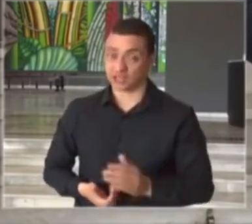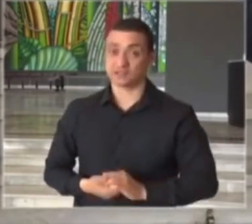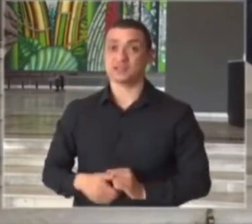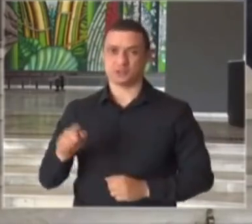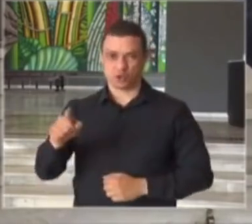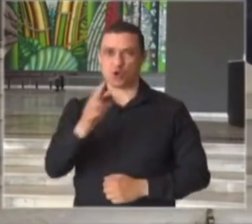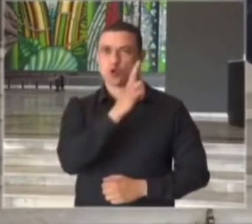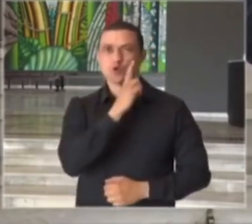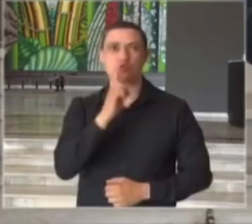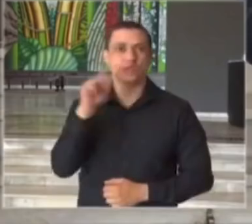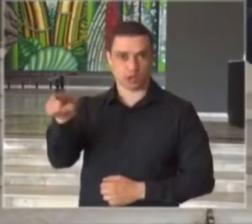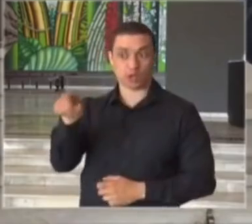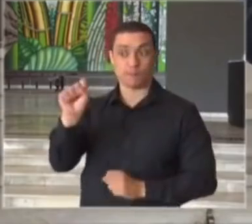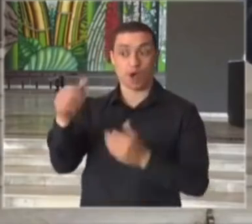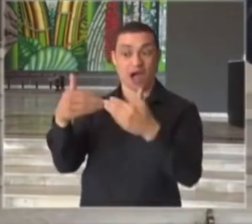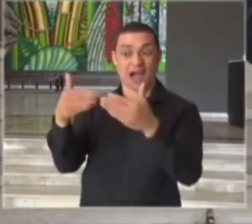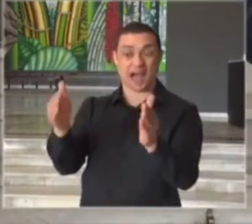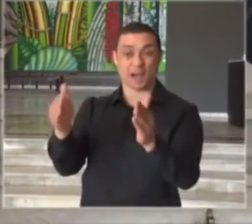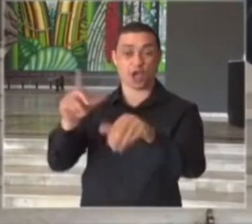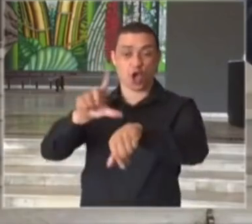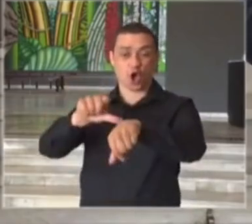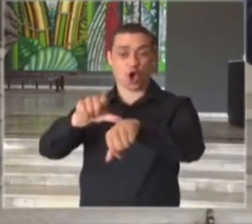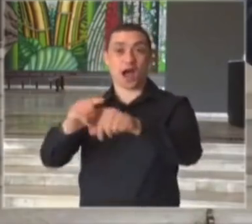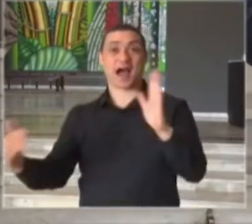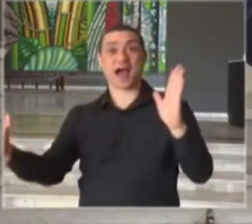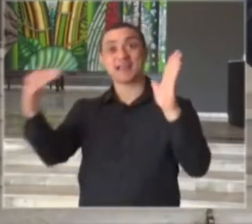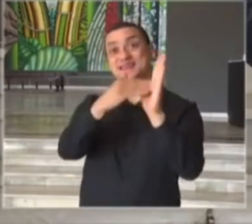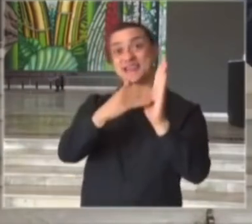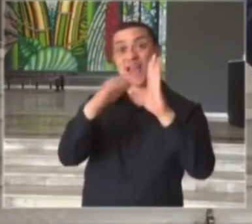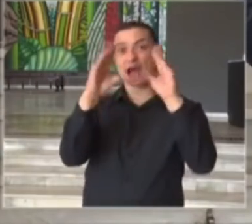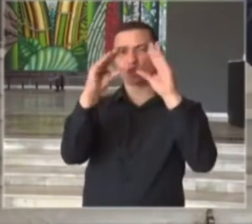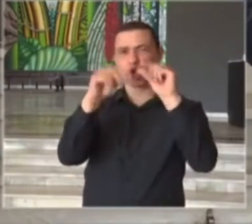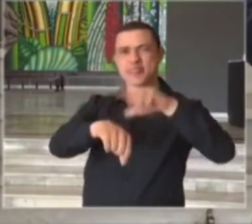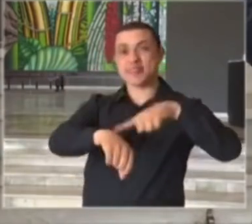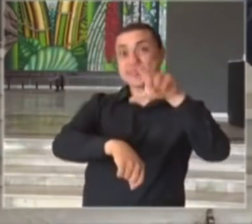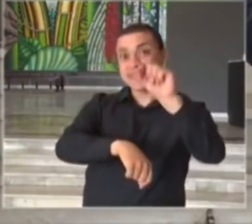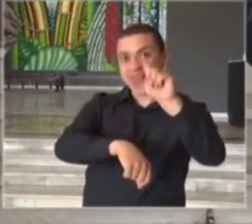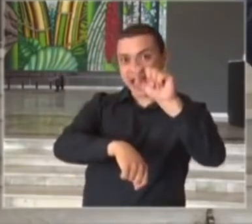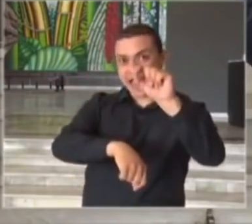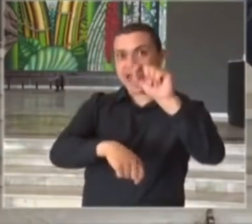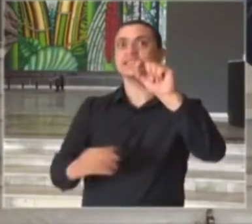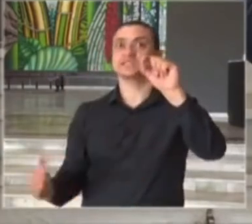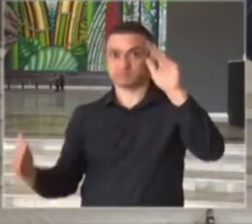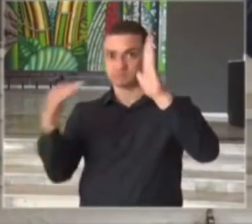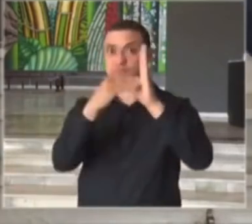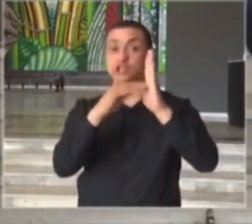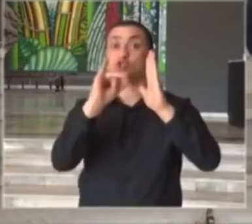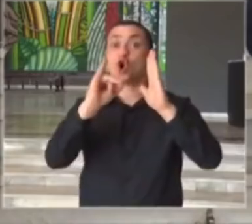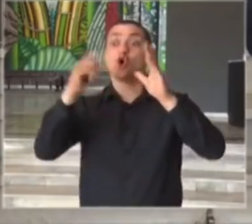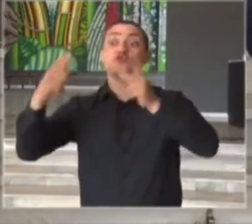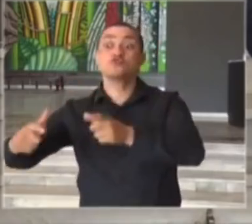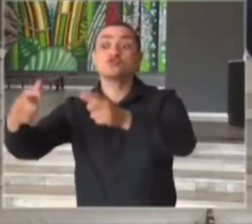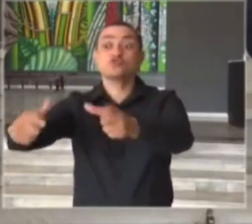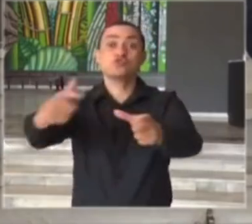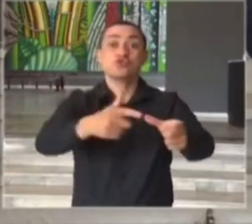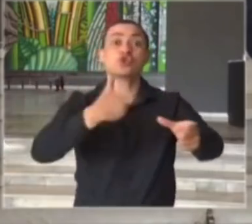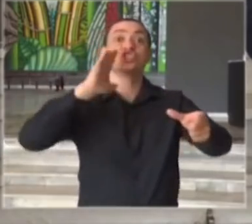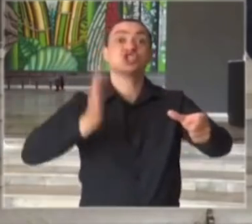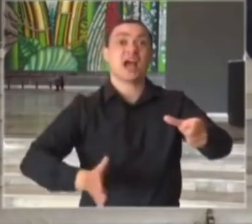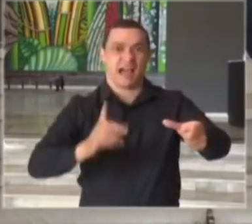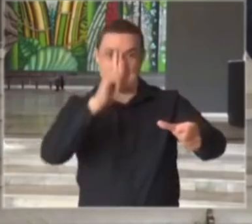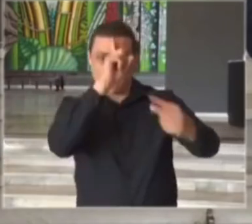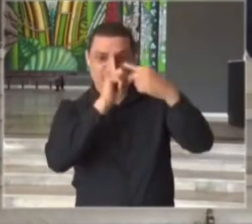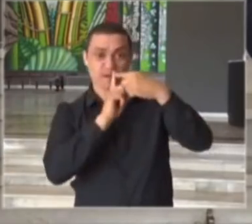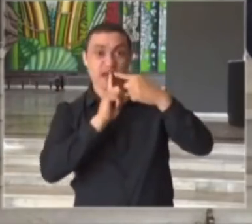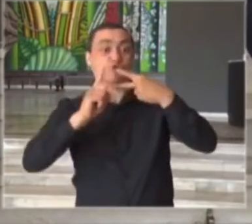abertura de restaurantes será permitido até às 22 horas, até às 10 horas da noite, em regiões que estejam na fase